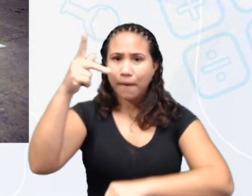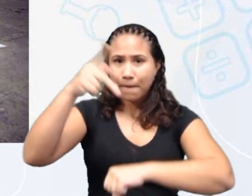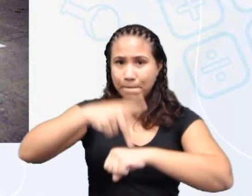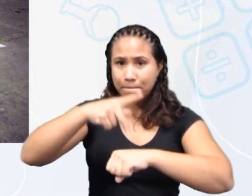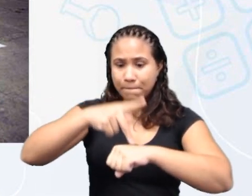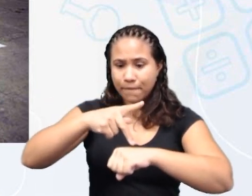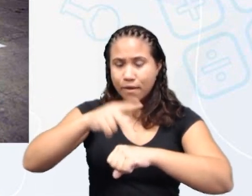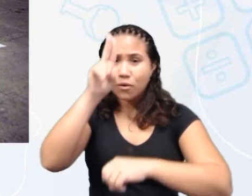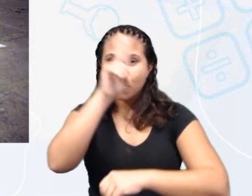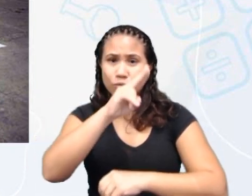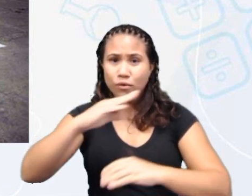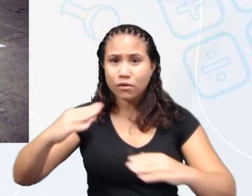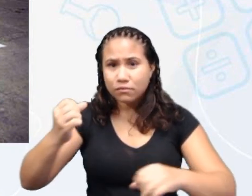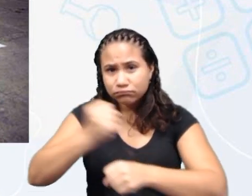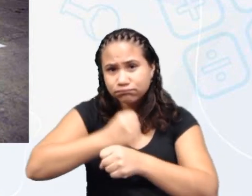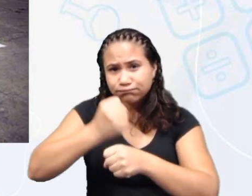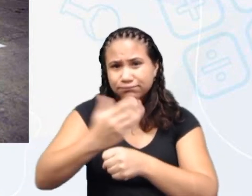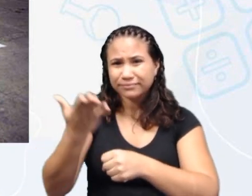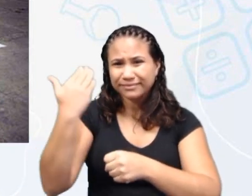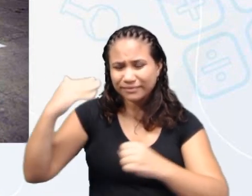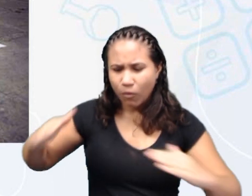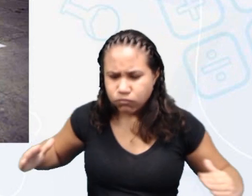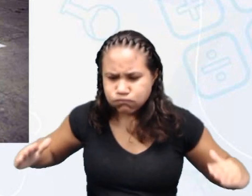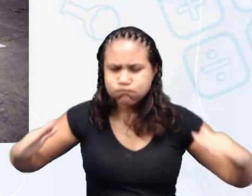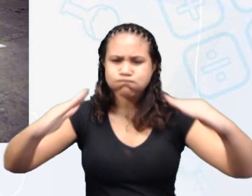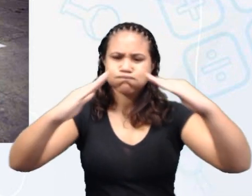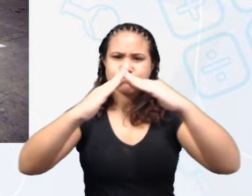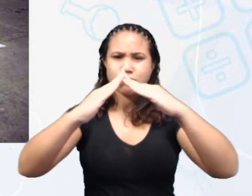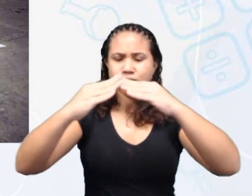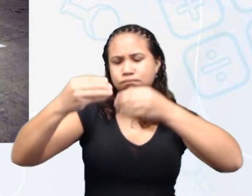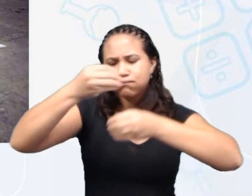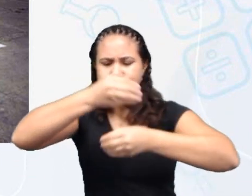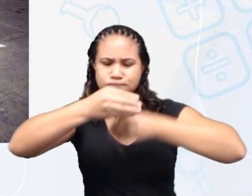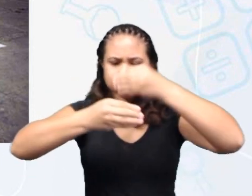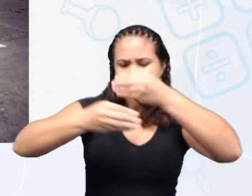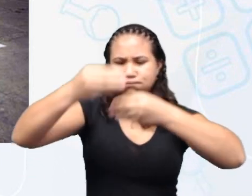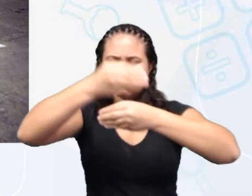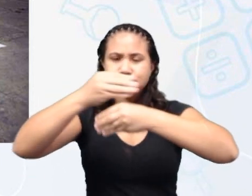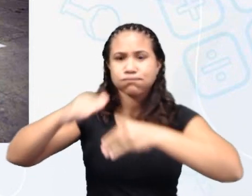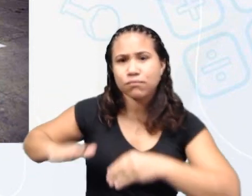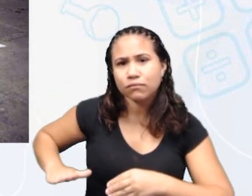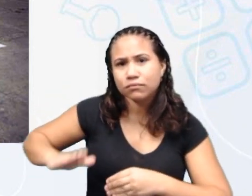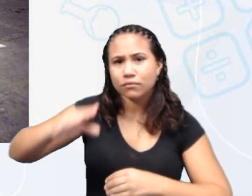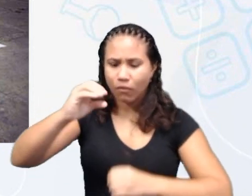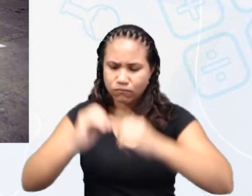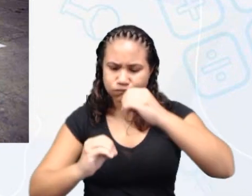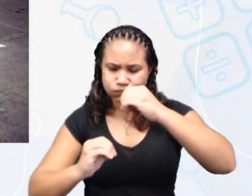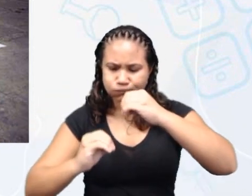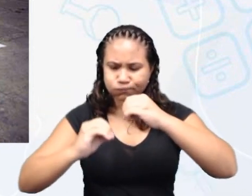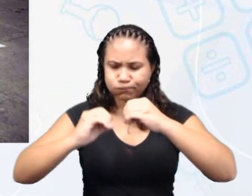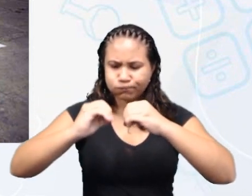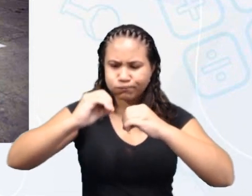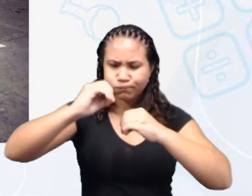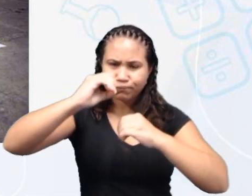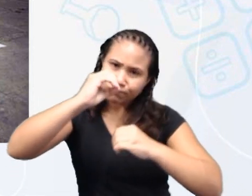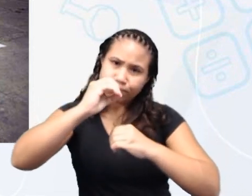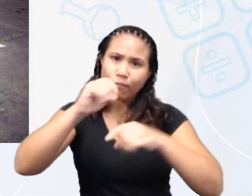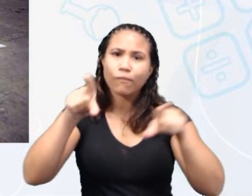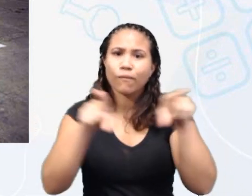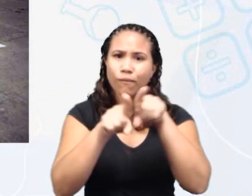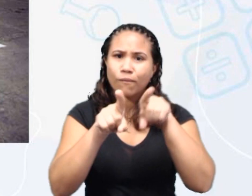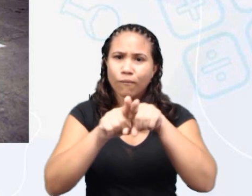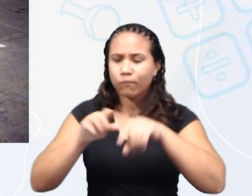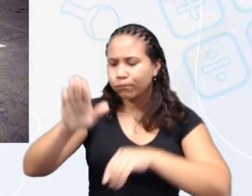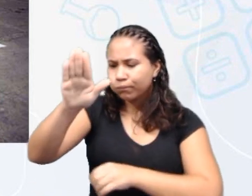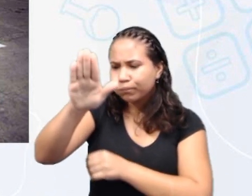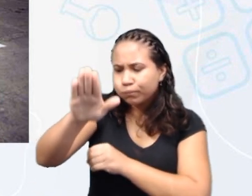utilizadas na construção das pirâmides eram transportadas. Uma rampa para acesso de cadeirantes e uma rampa